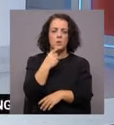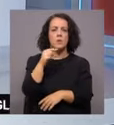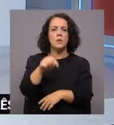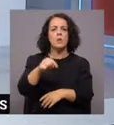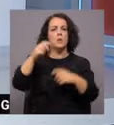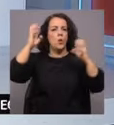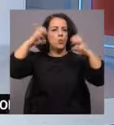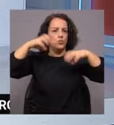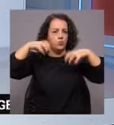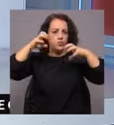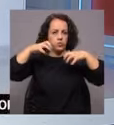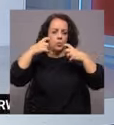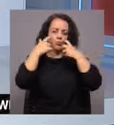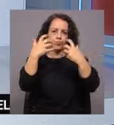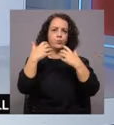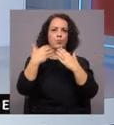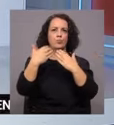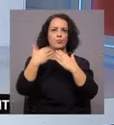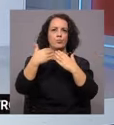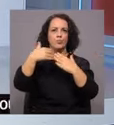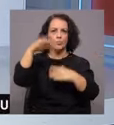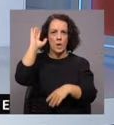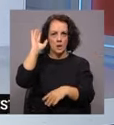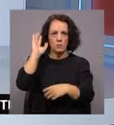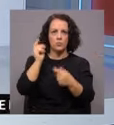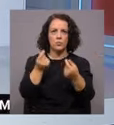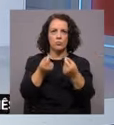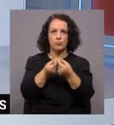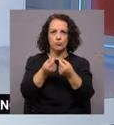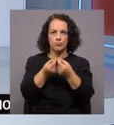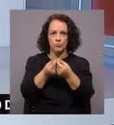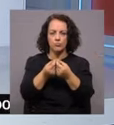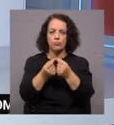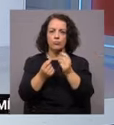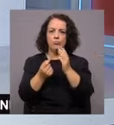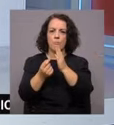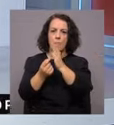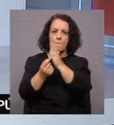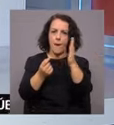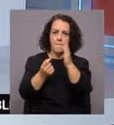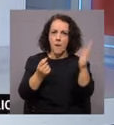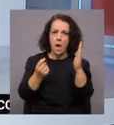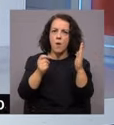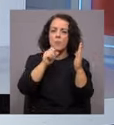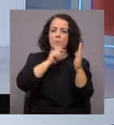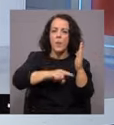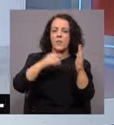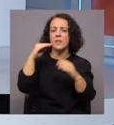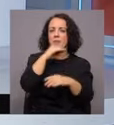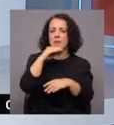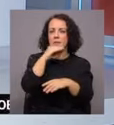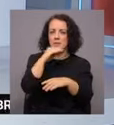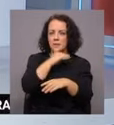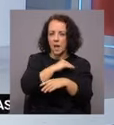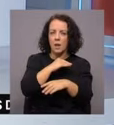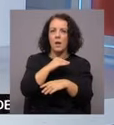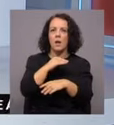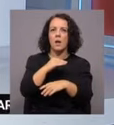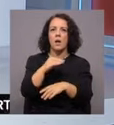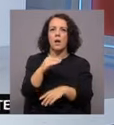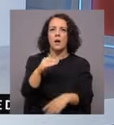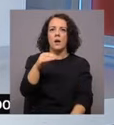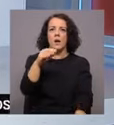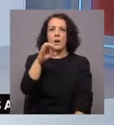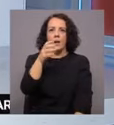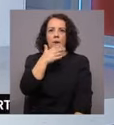chuva, em particular na parte leste, poderá ser na forma de neve em algumas serras. Temos máximas de 8 para Évora e para Beja, 11